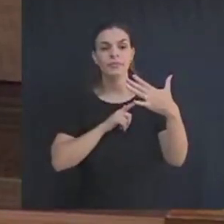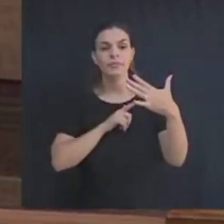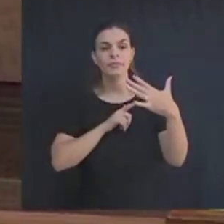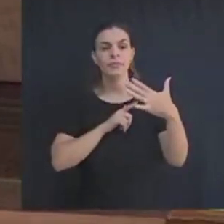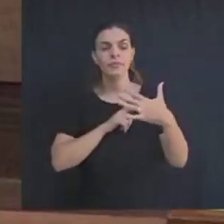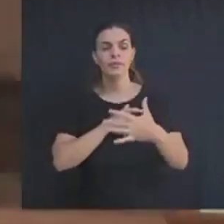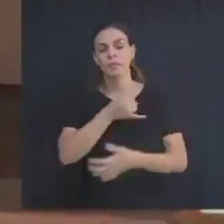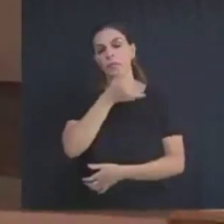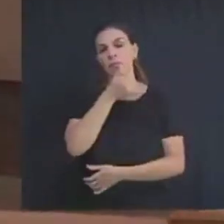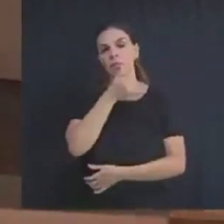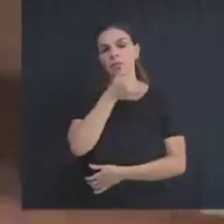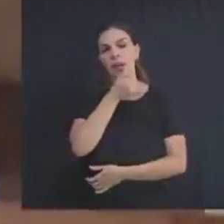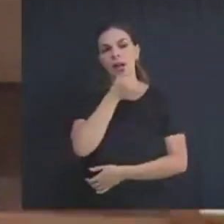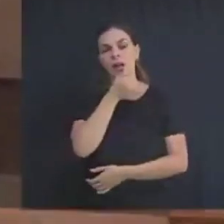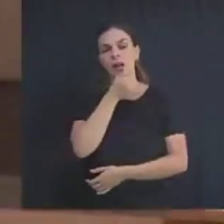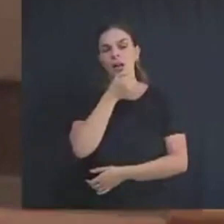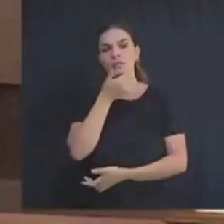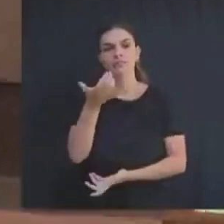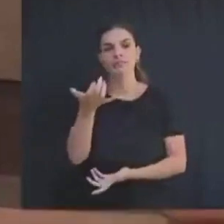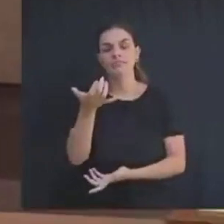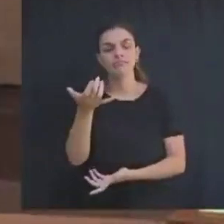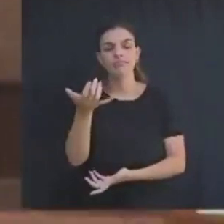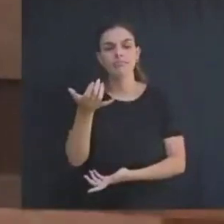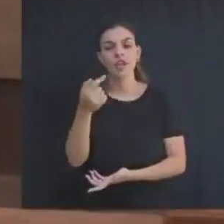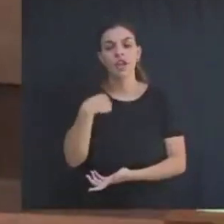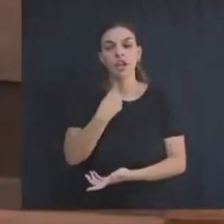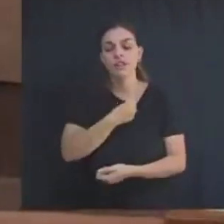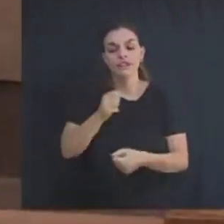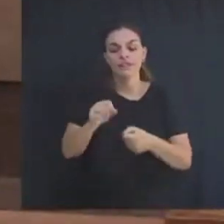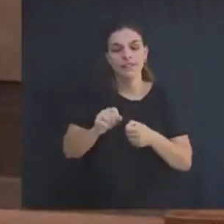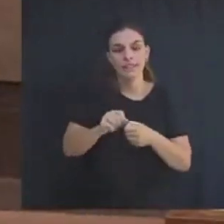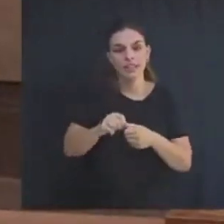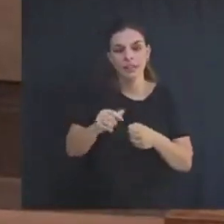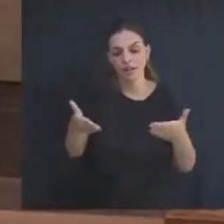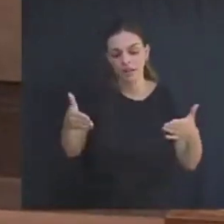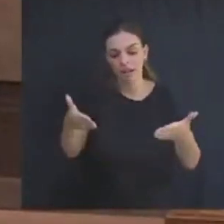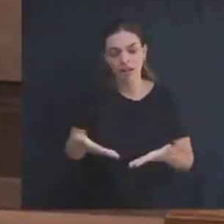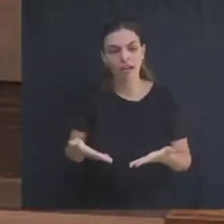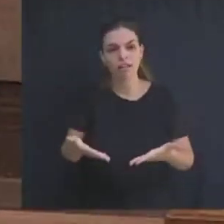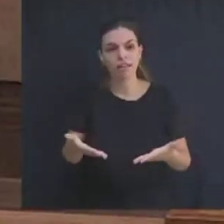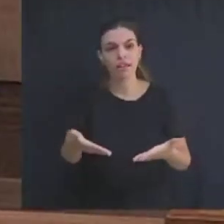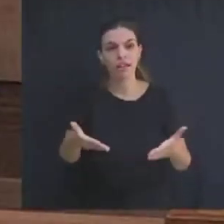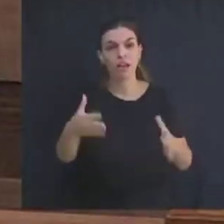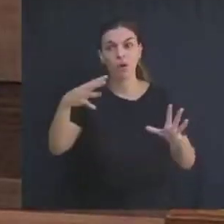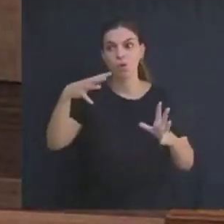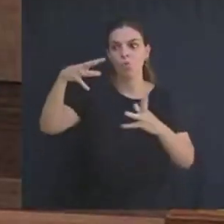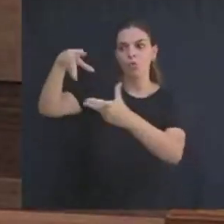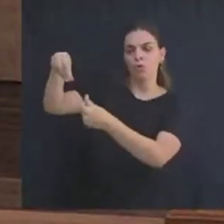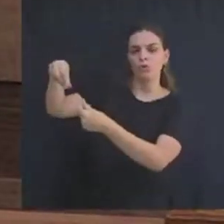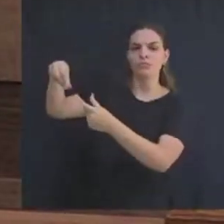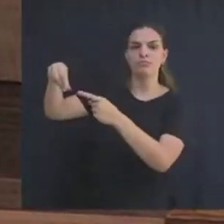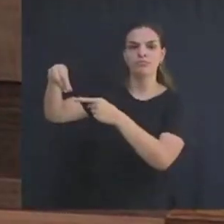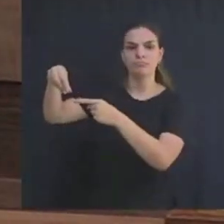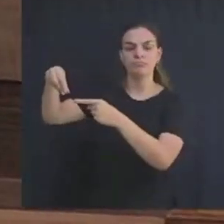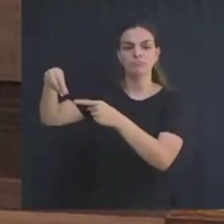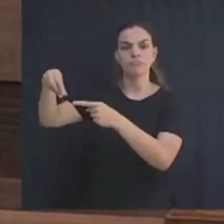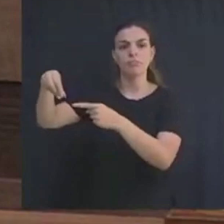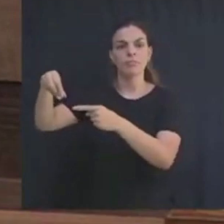digamos, o absurdo do que nós estamos fazendo aqui quanto ao global. Nós estamos aqui